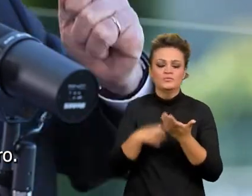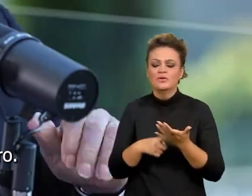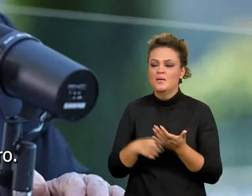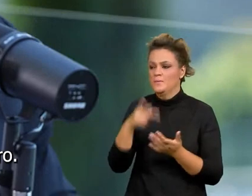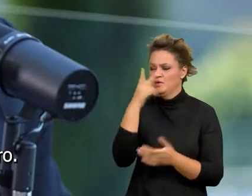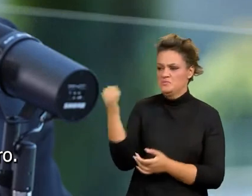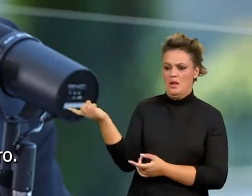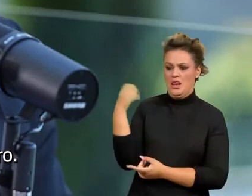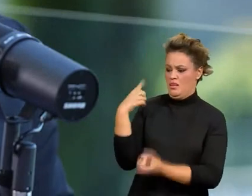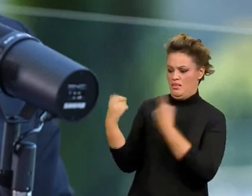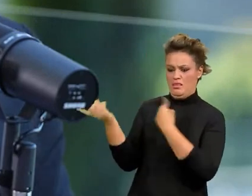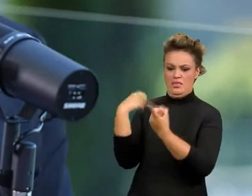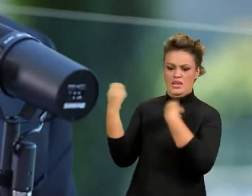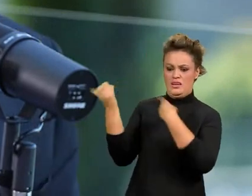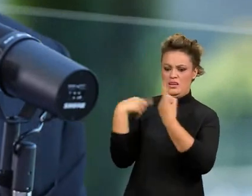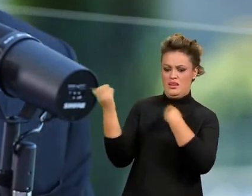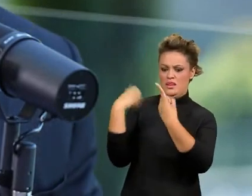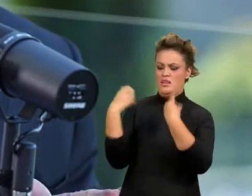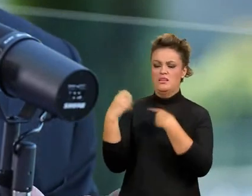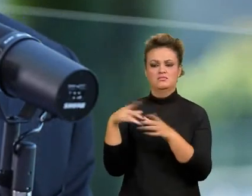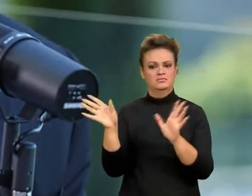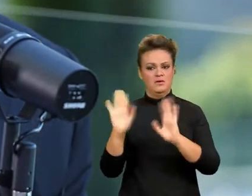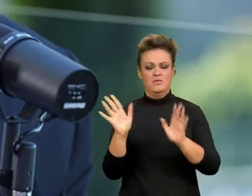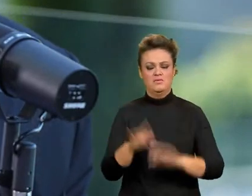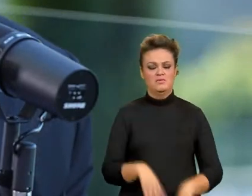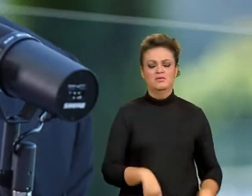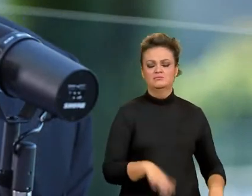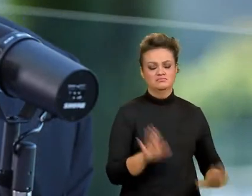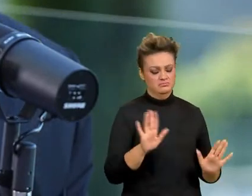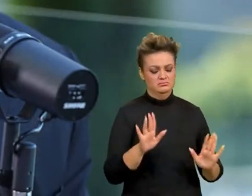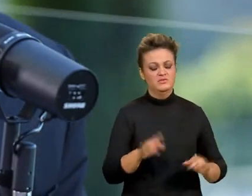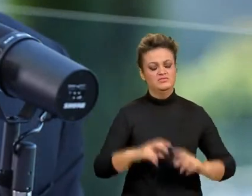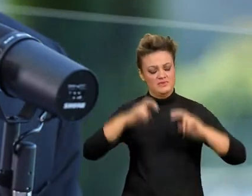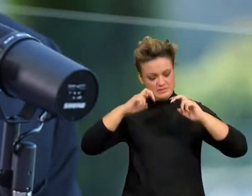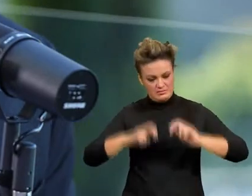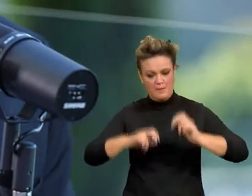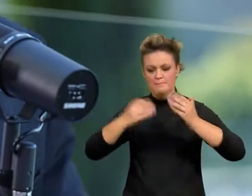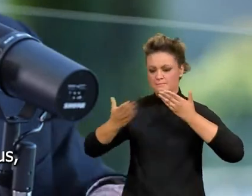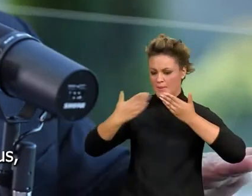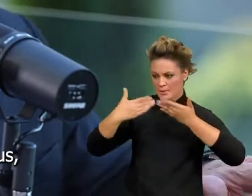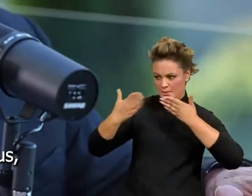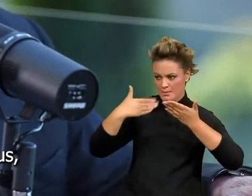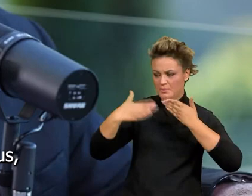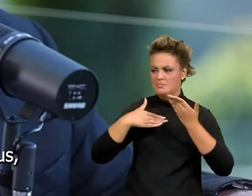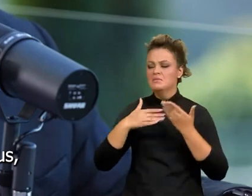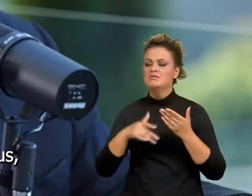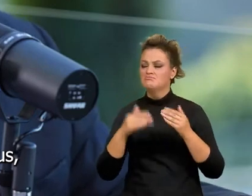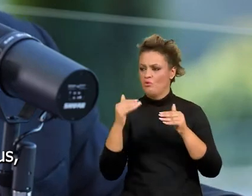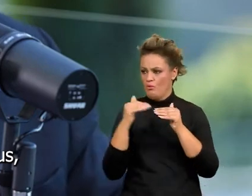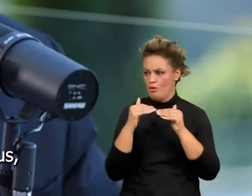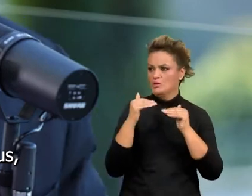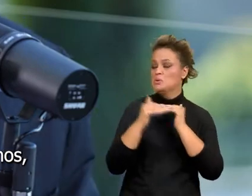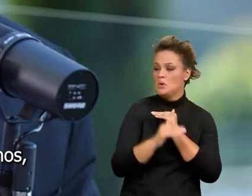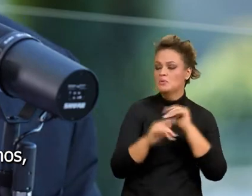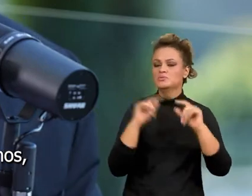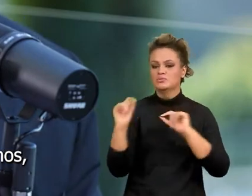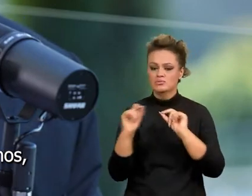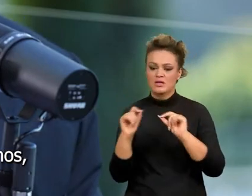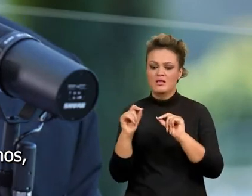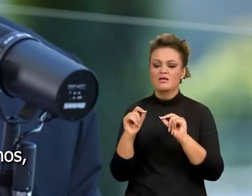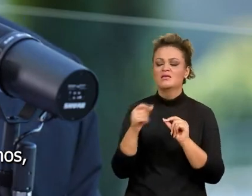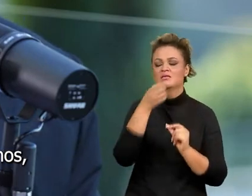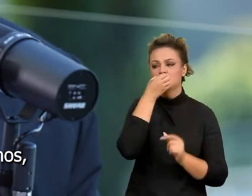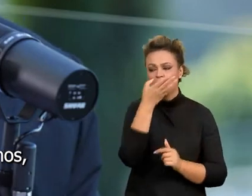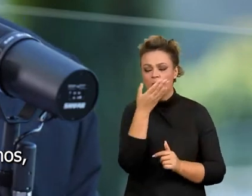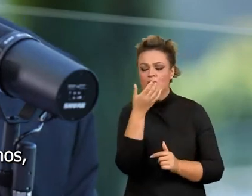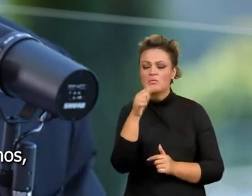a espada na cabeça do outro. Vamos sentar, vamos tirar nossas diferenças e vamos ver o que é bom para os europeus, o que